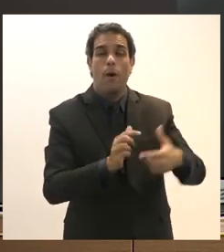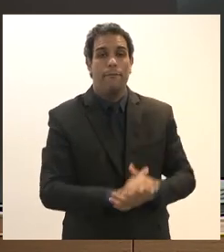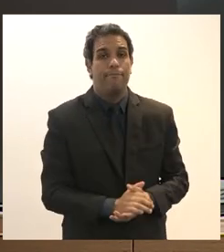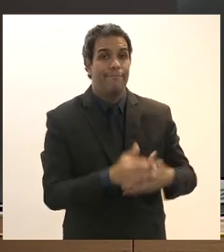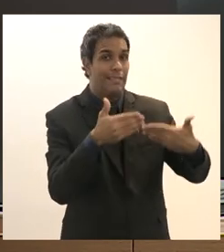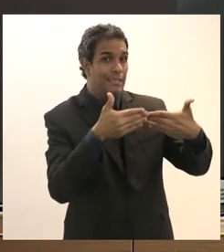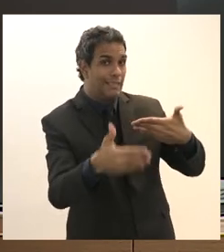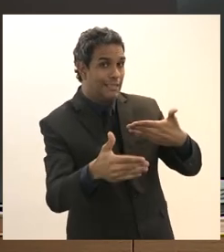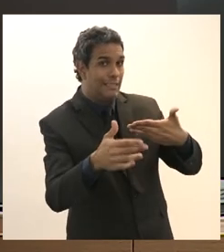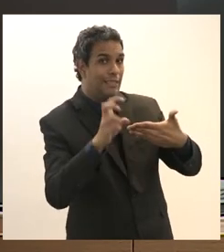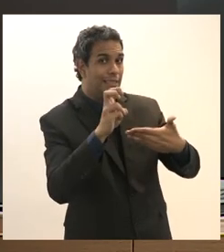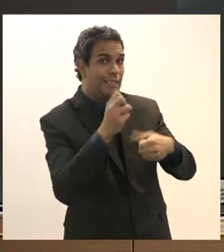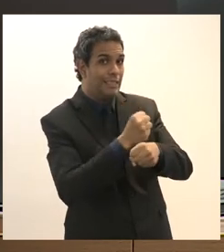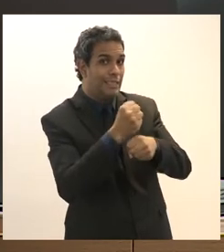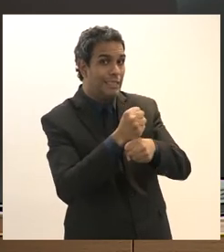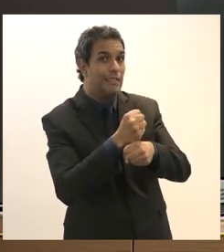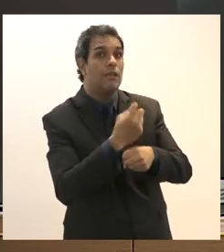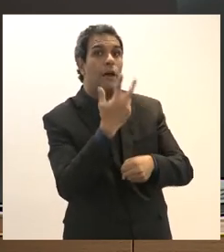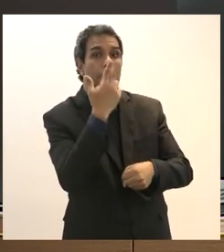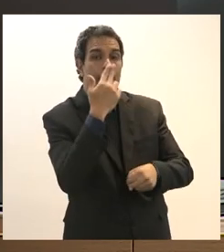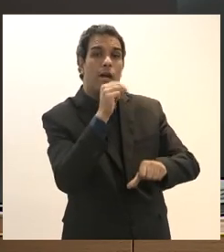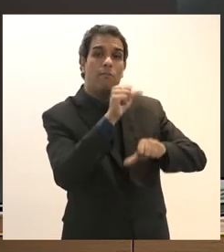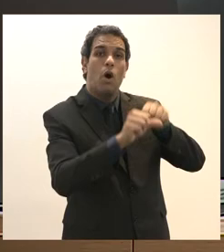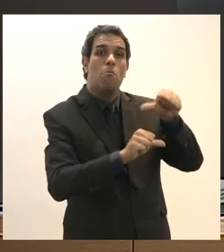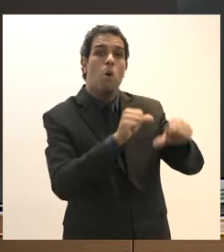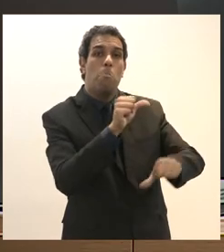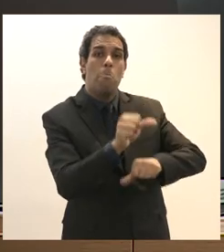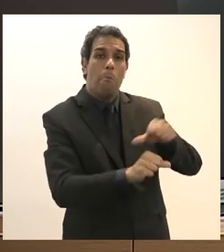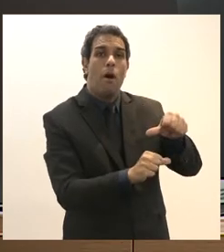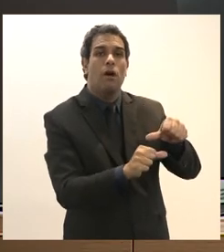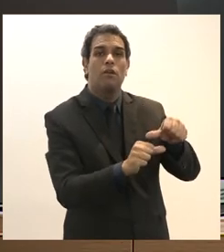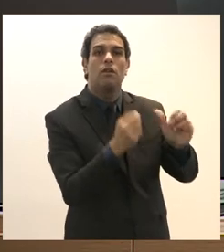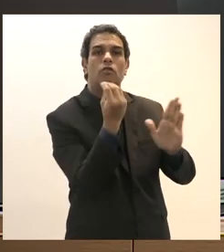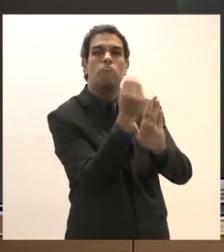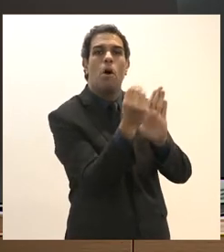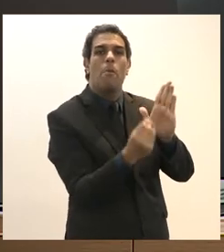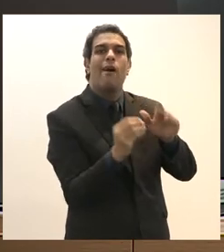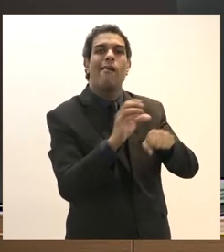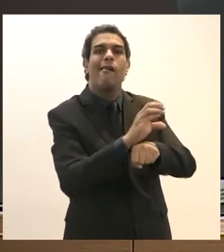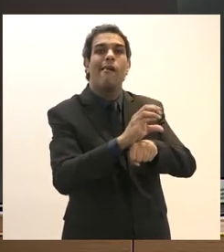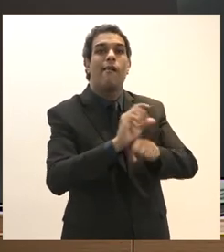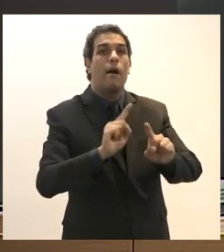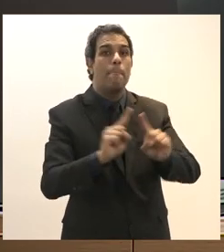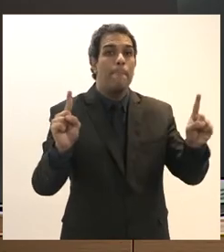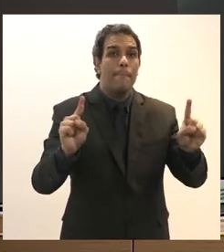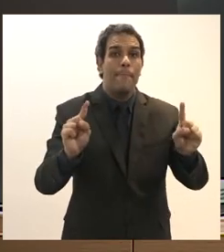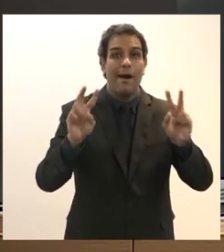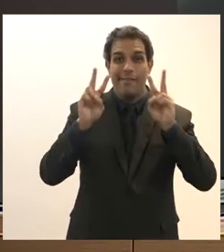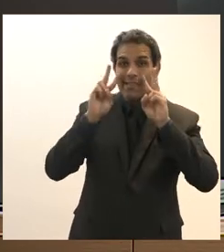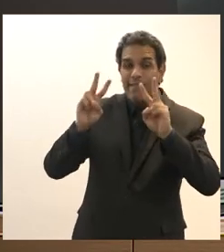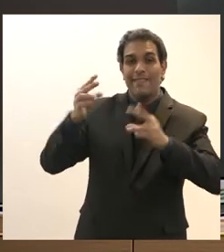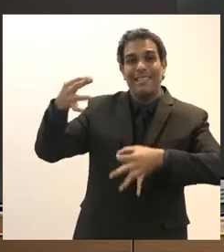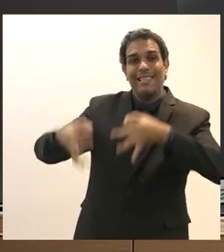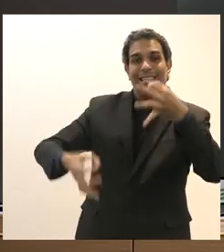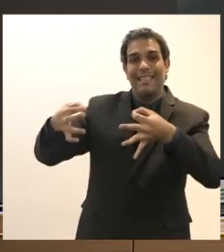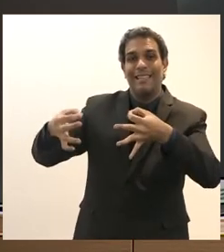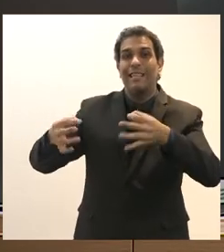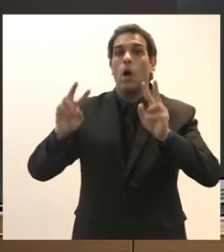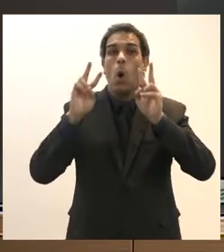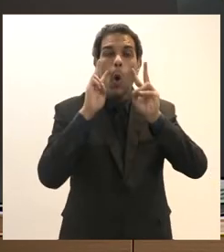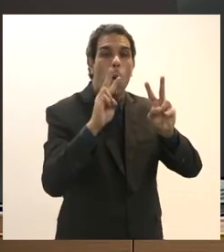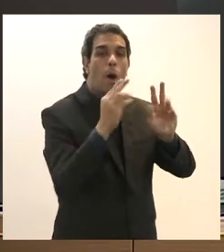ano ela poderia passar por modificações mas o entendimento dos constituintes é que eram